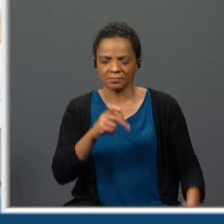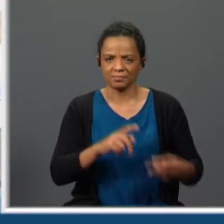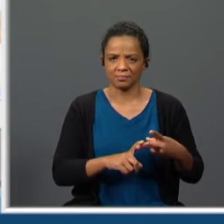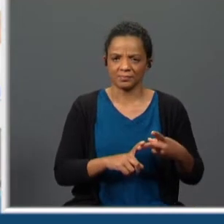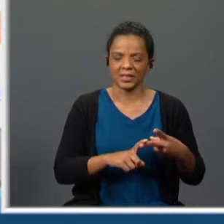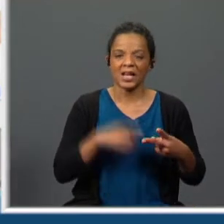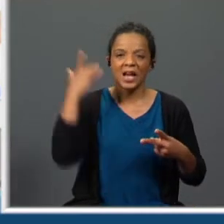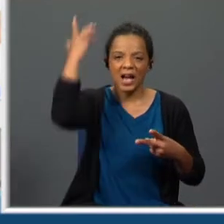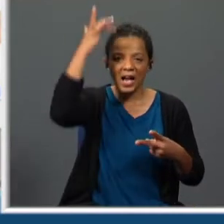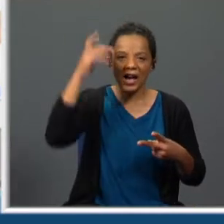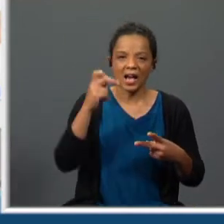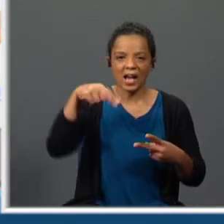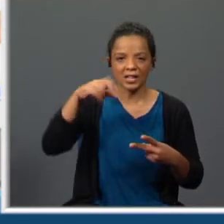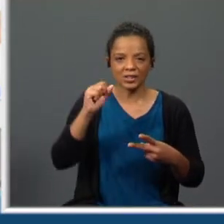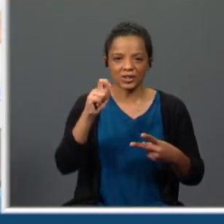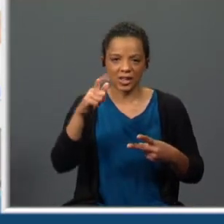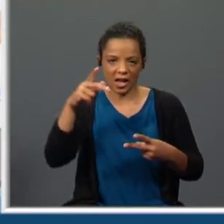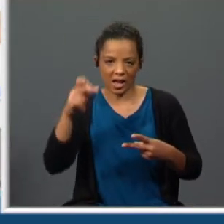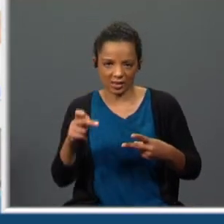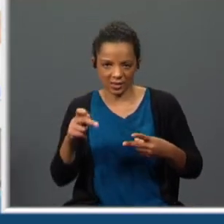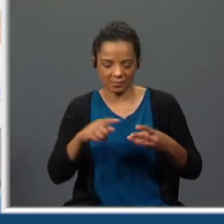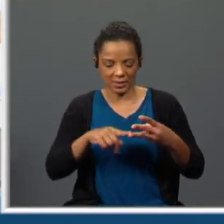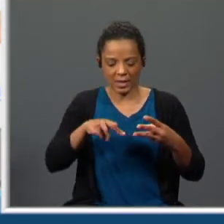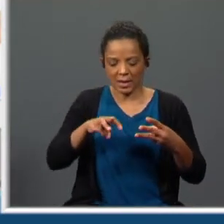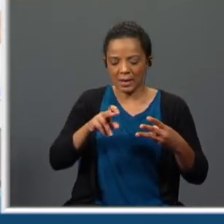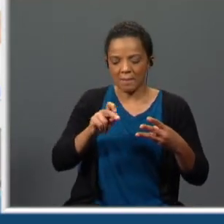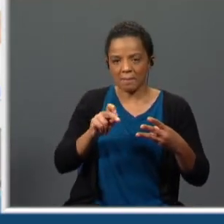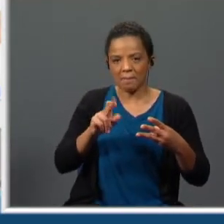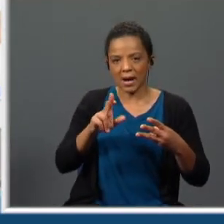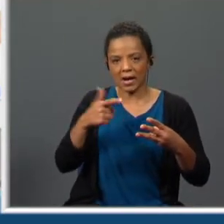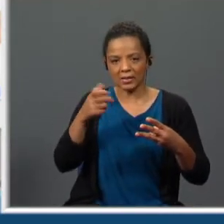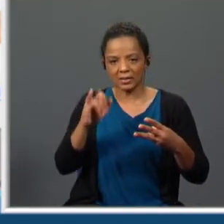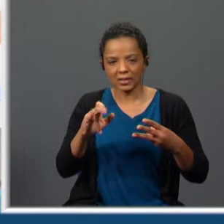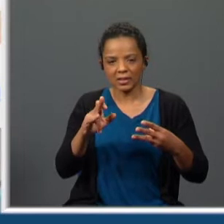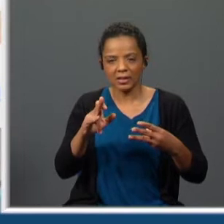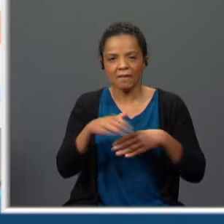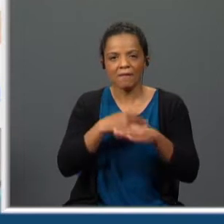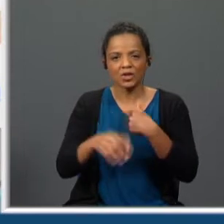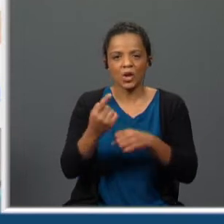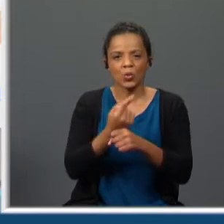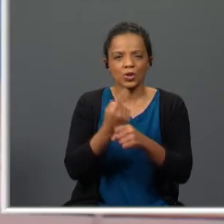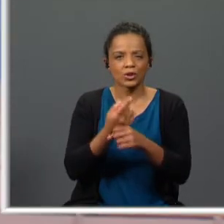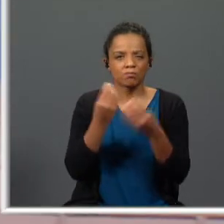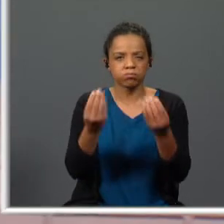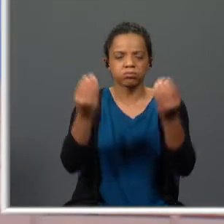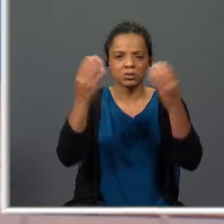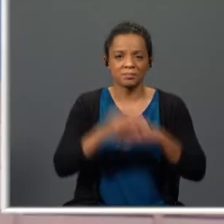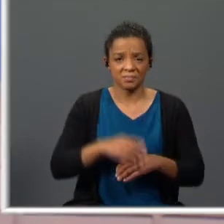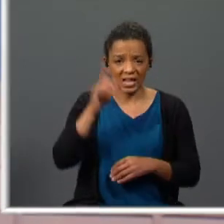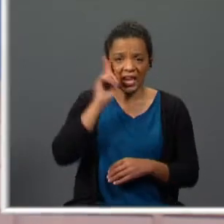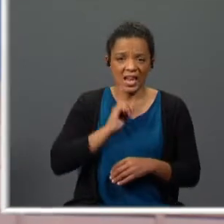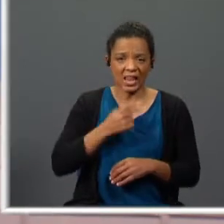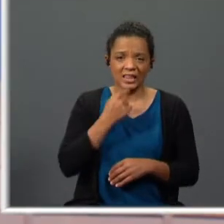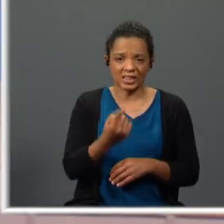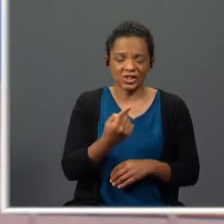anjos e martelada como os mártires e fiz coisas muito divinas ela considera até que fez coisas